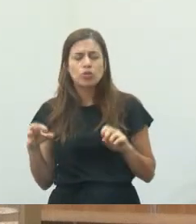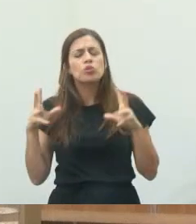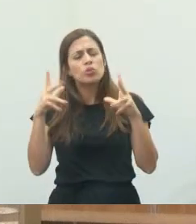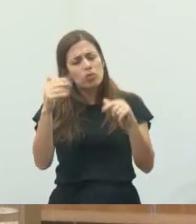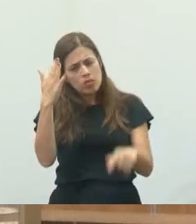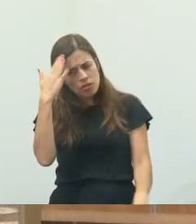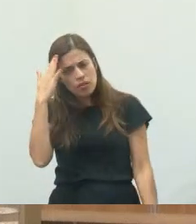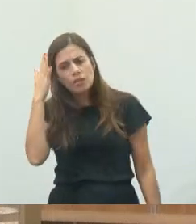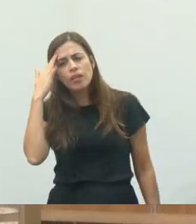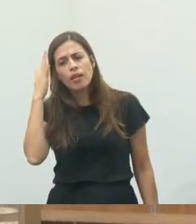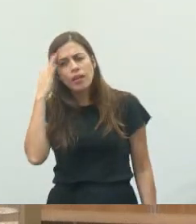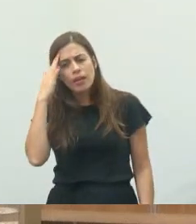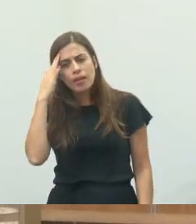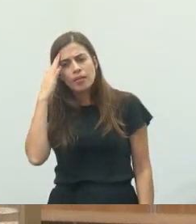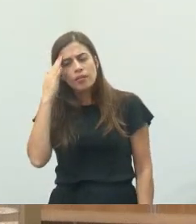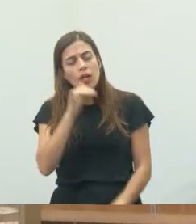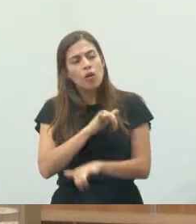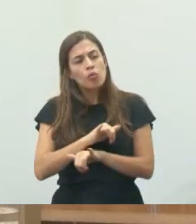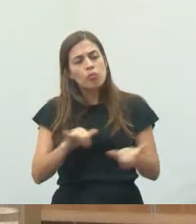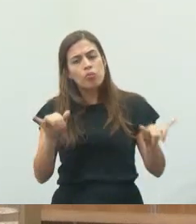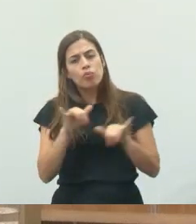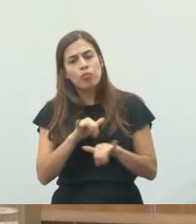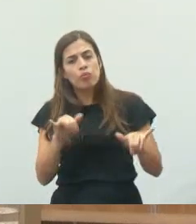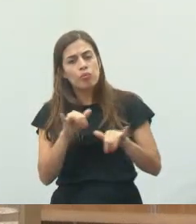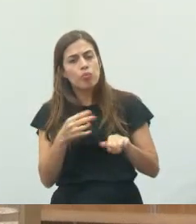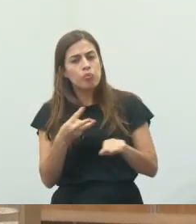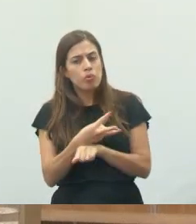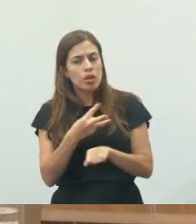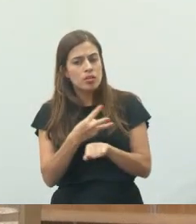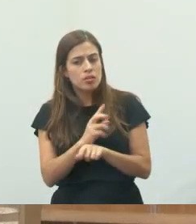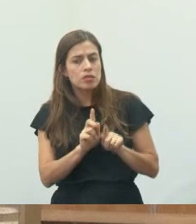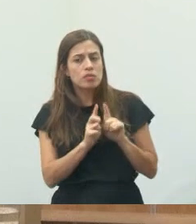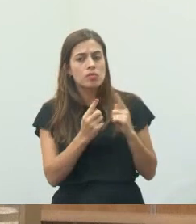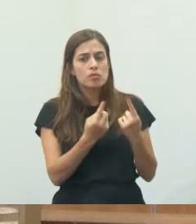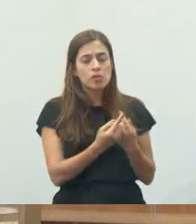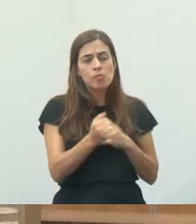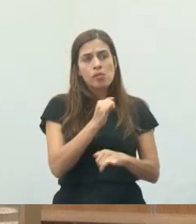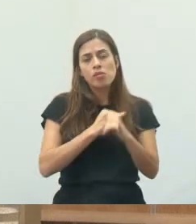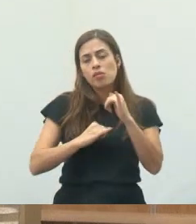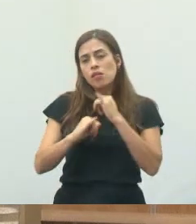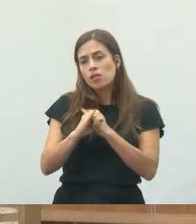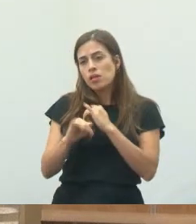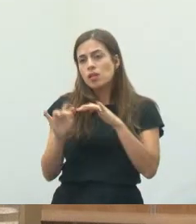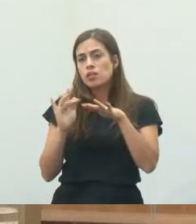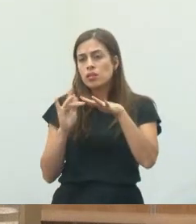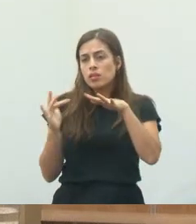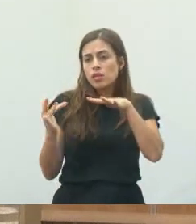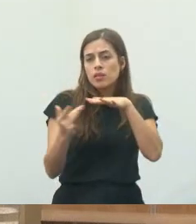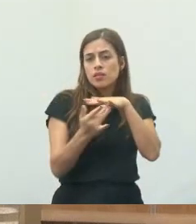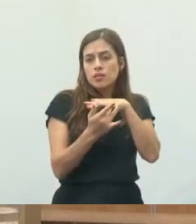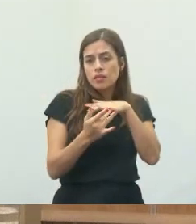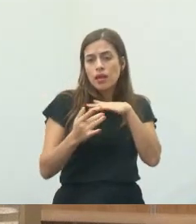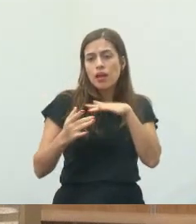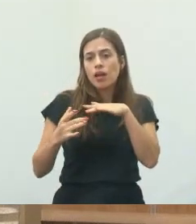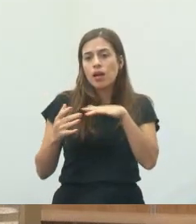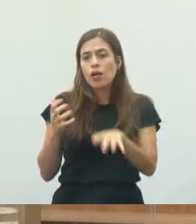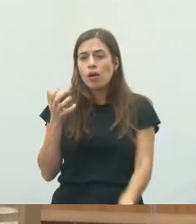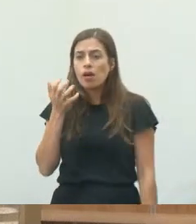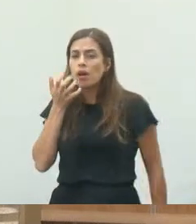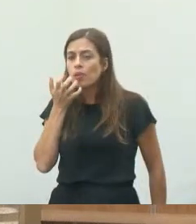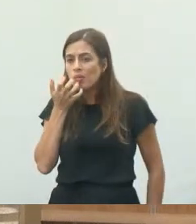sabe que circulou nos grupos de WhatsApp, na internet, nas redes sociais, um áudio